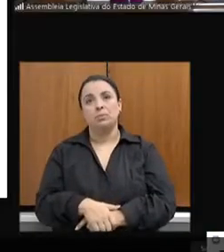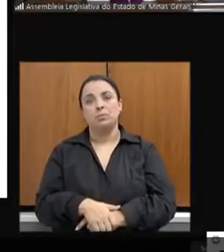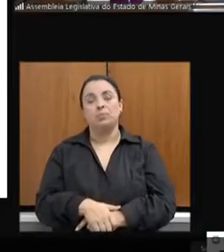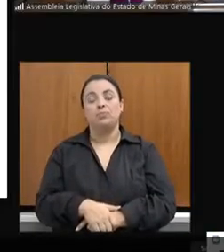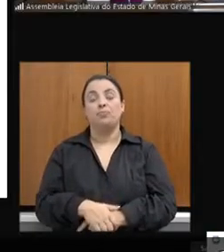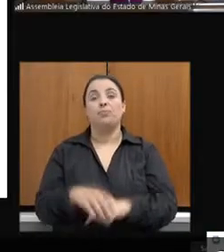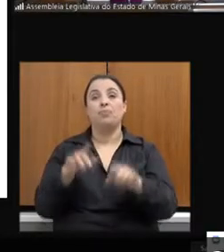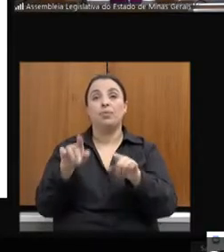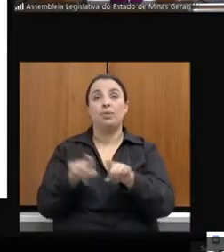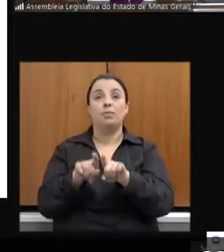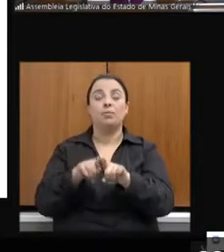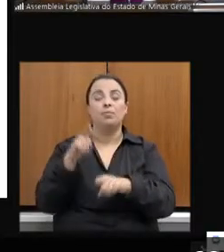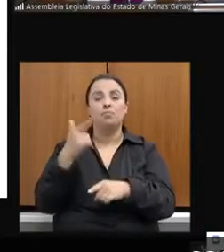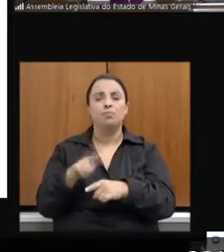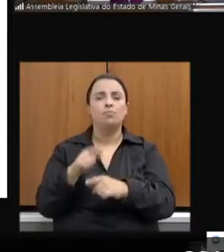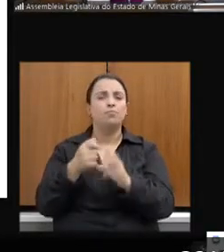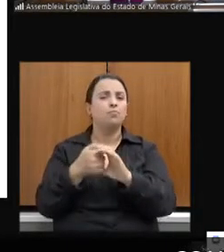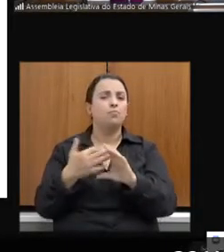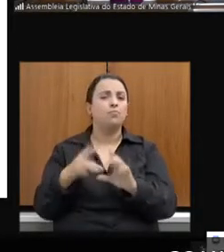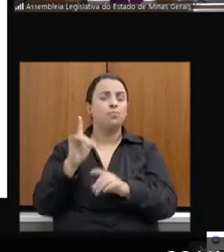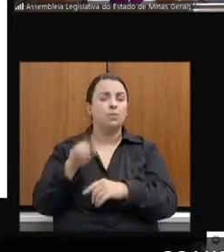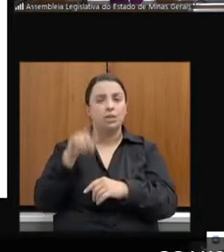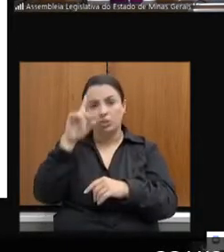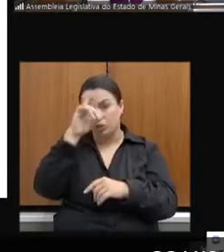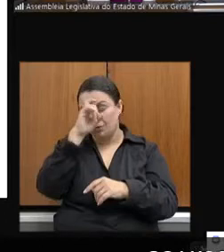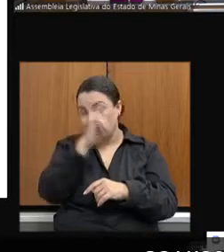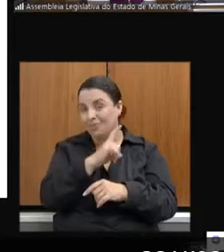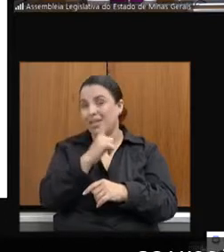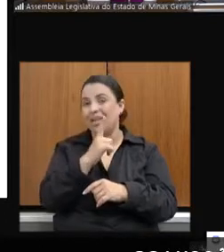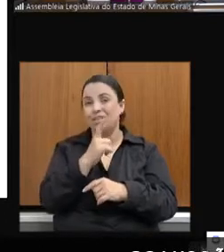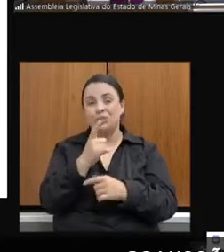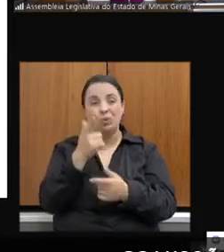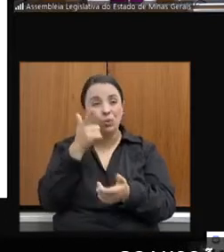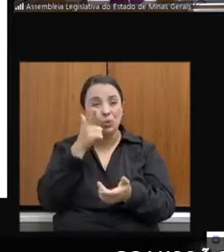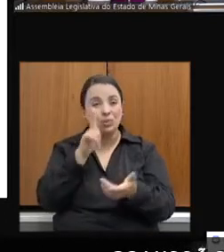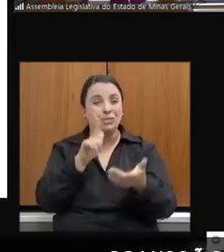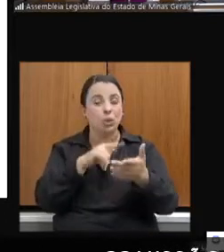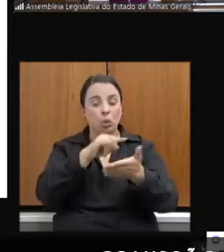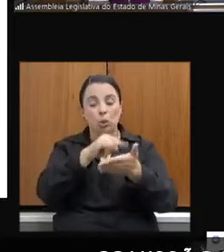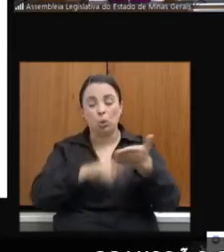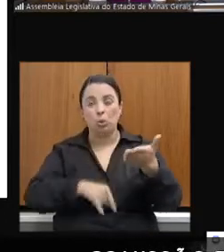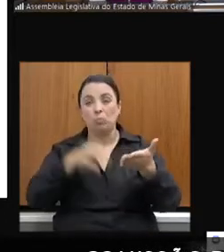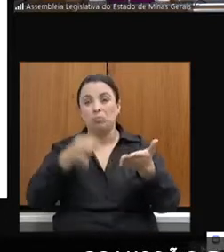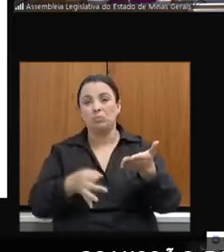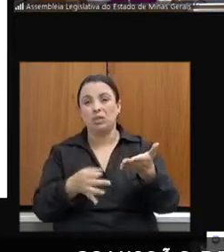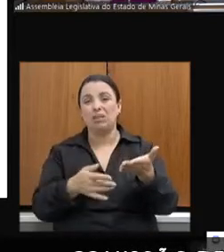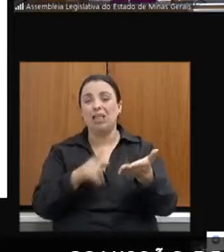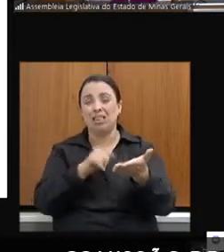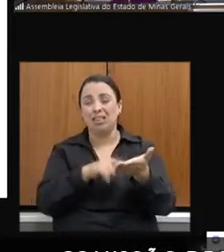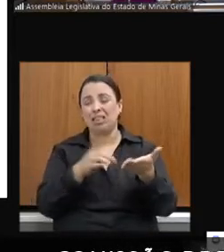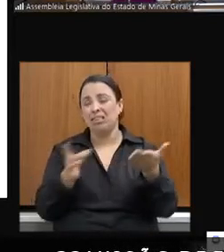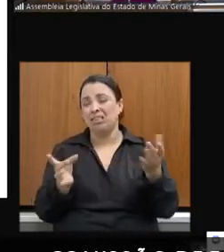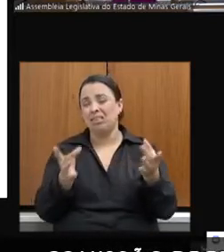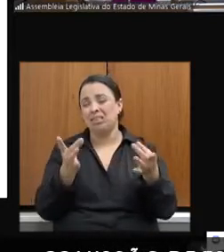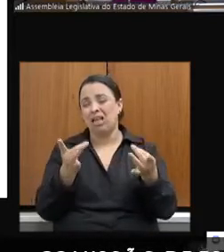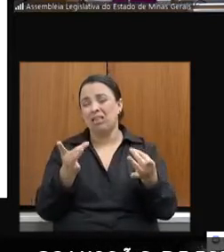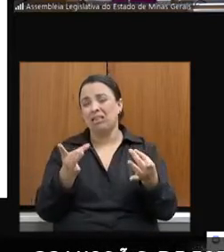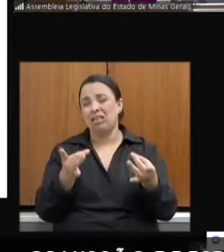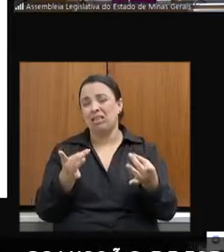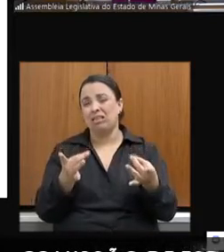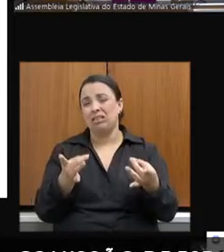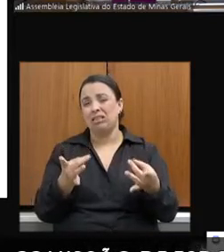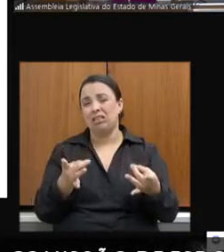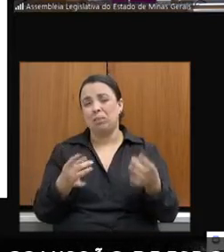Outro aspecto é a dificuldade de obtenção e comprovação documental, porque, de fato, são muitos detalhes para participar do ICMS,